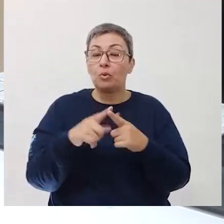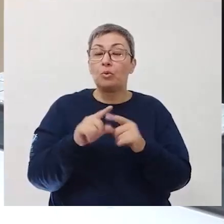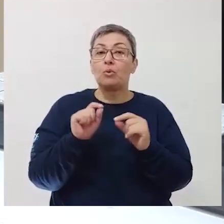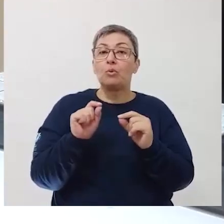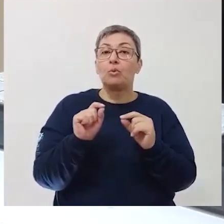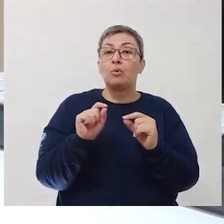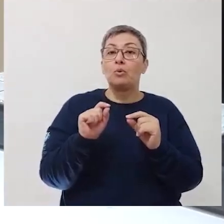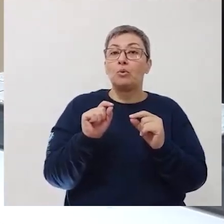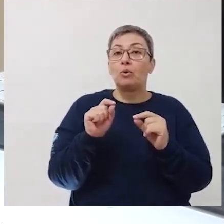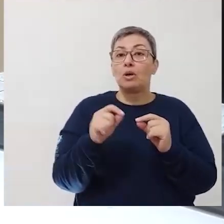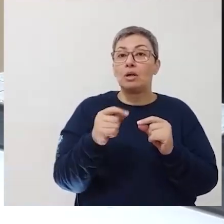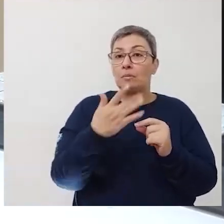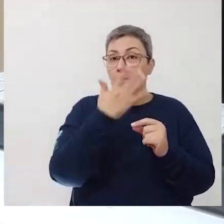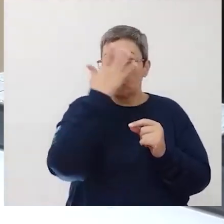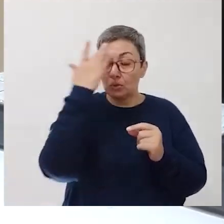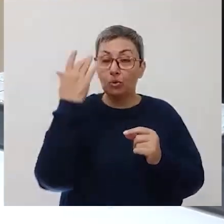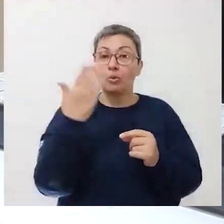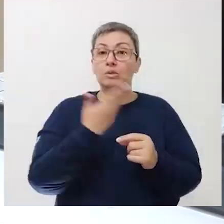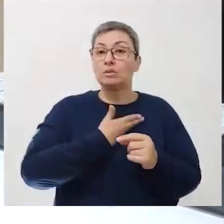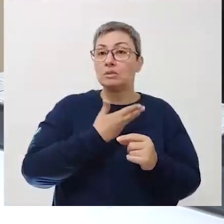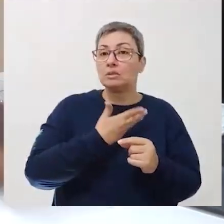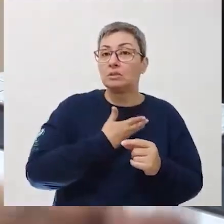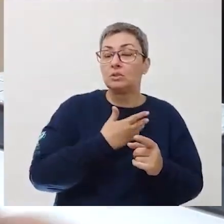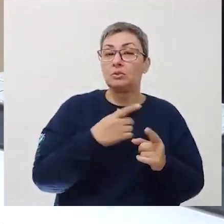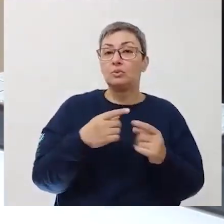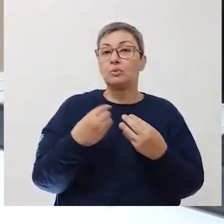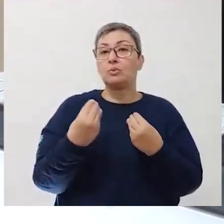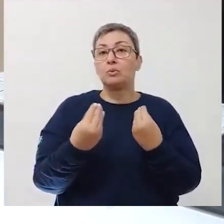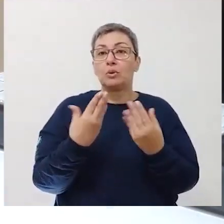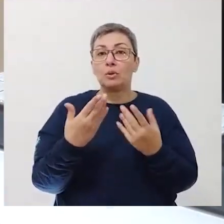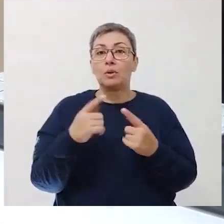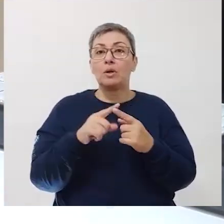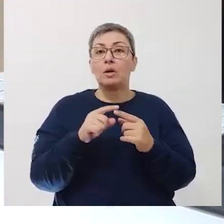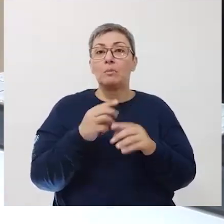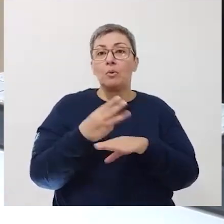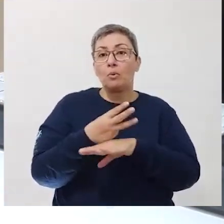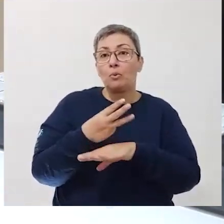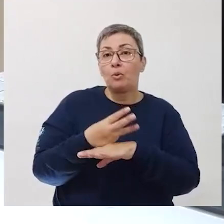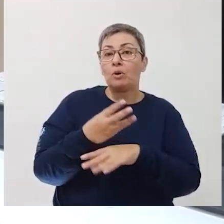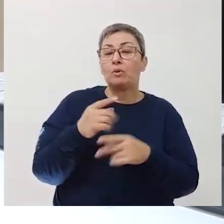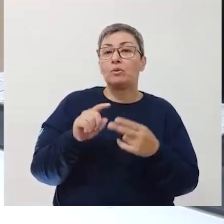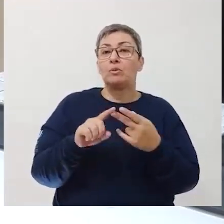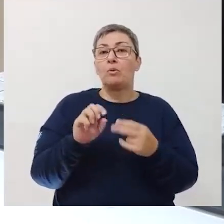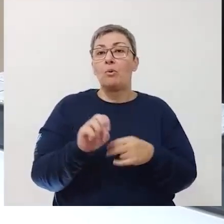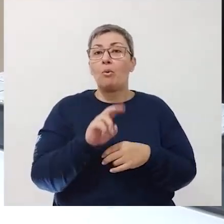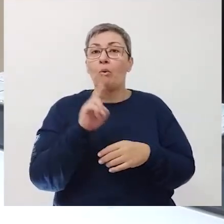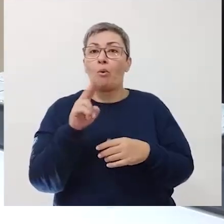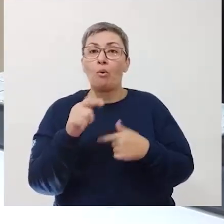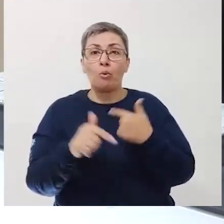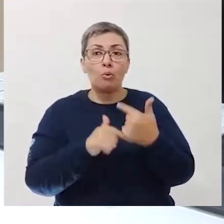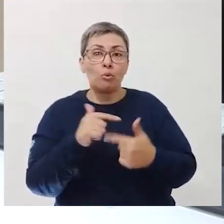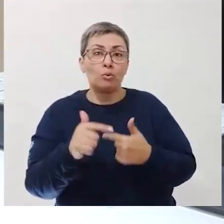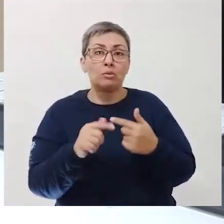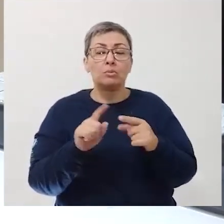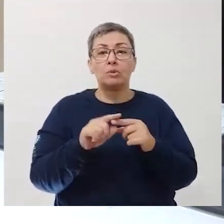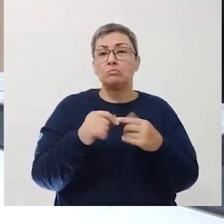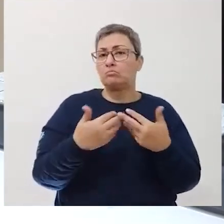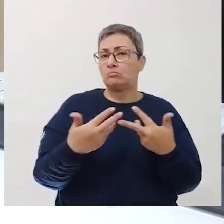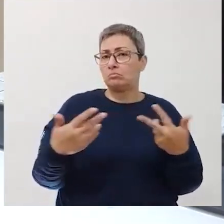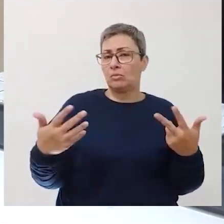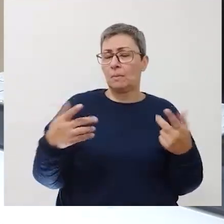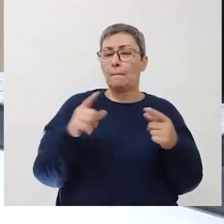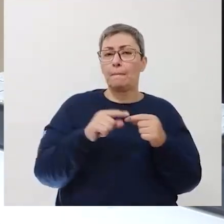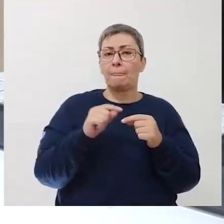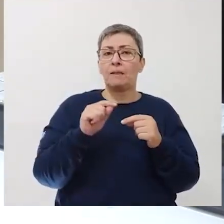converse com pessoas, com seus colegas, aí pelo WhatsApp, ou no trabalho,